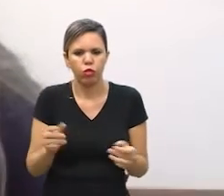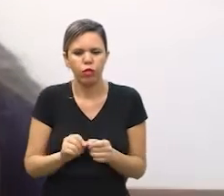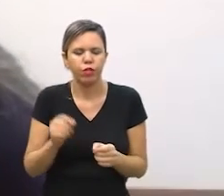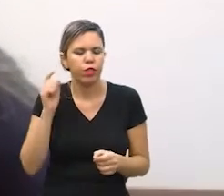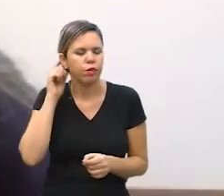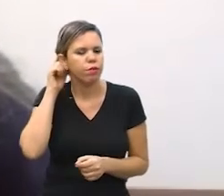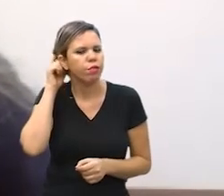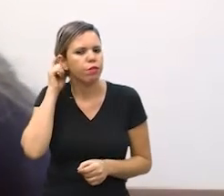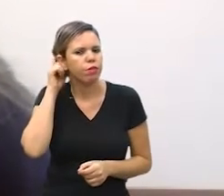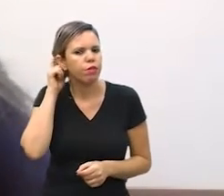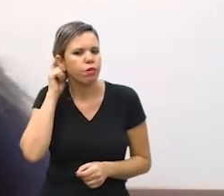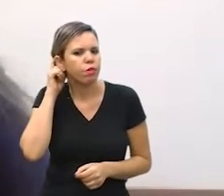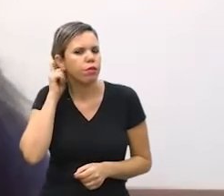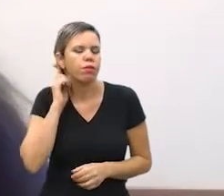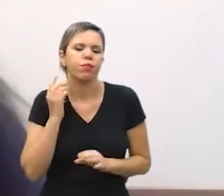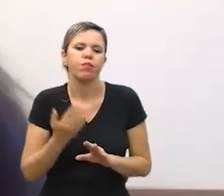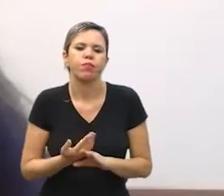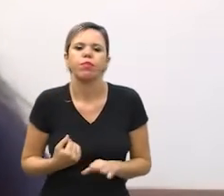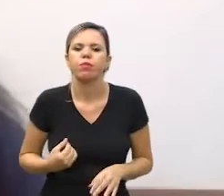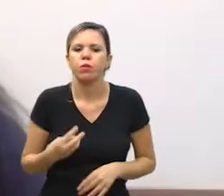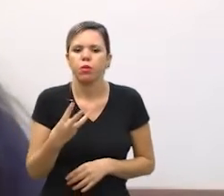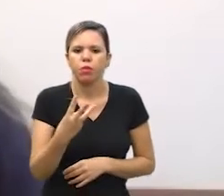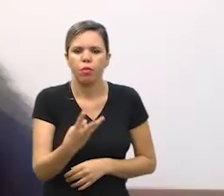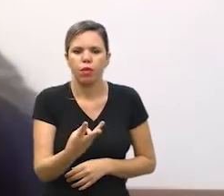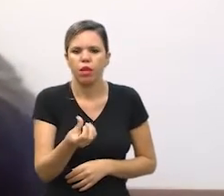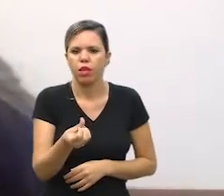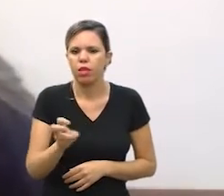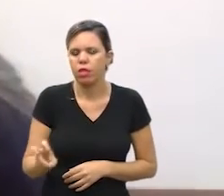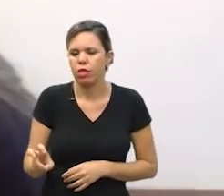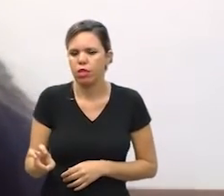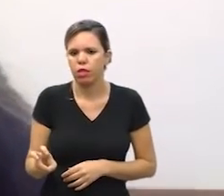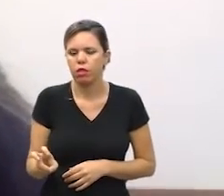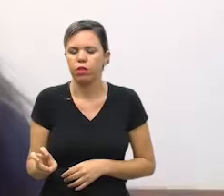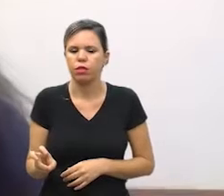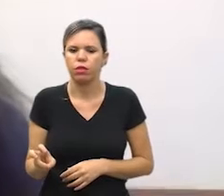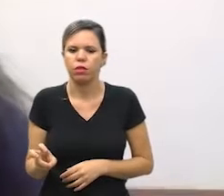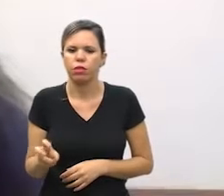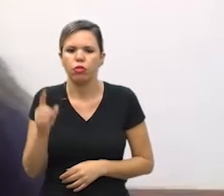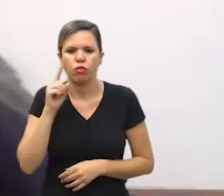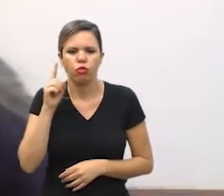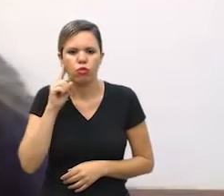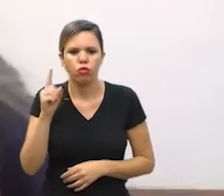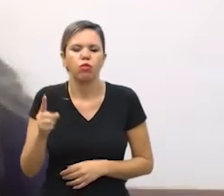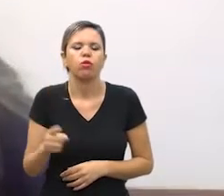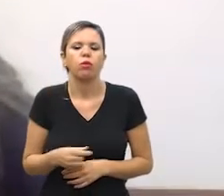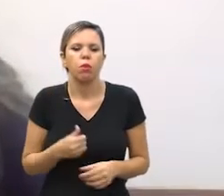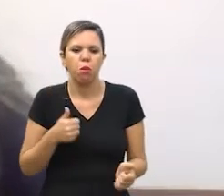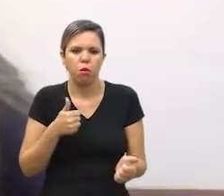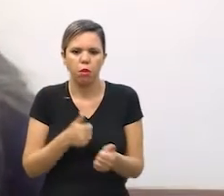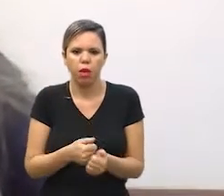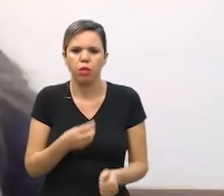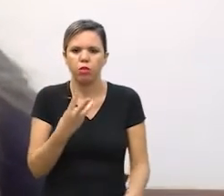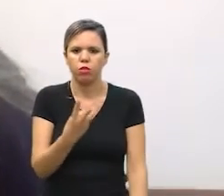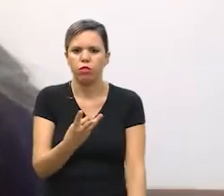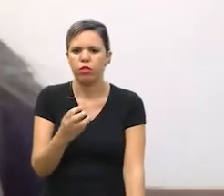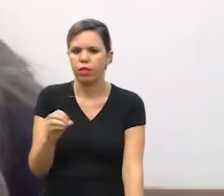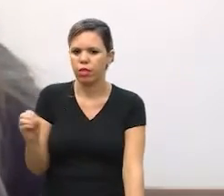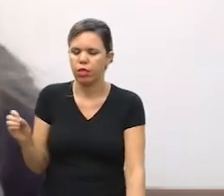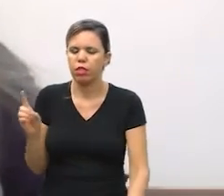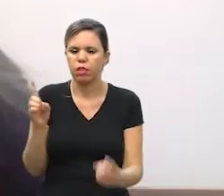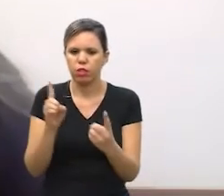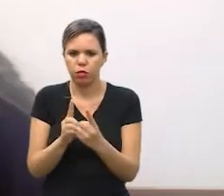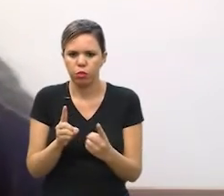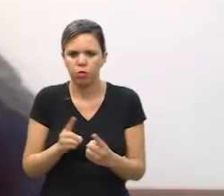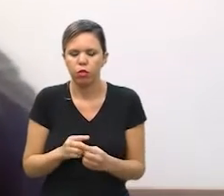faz ao longo dos 365 atendimentos dias do ano perto de 300 atendimentos então a gente